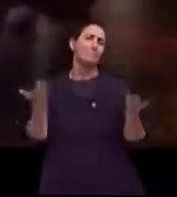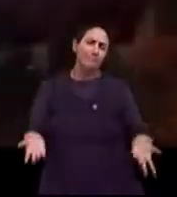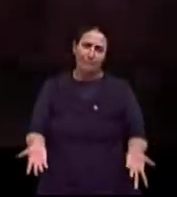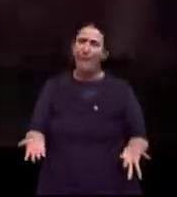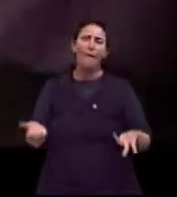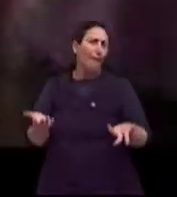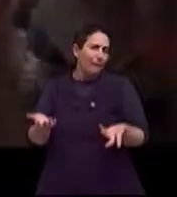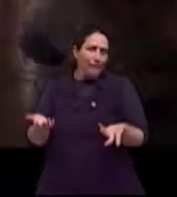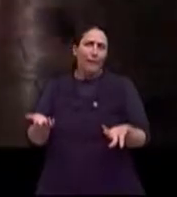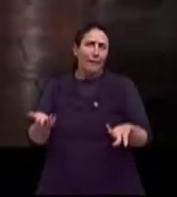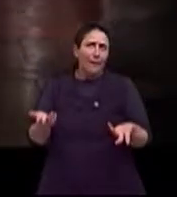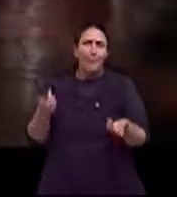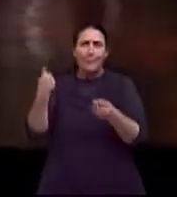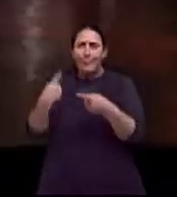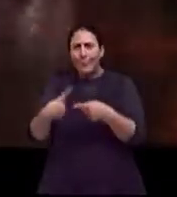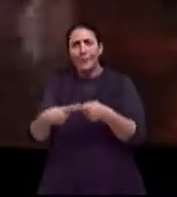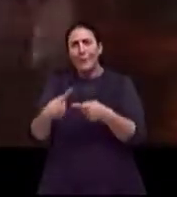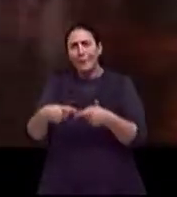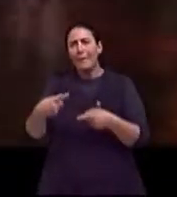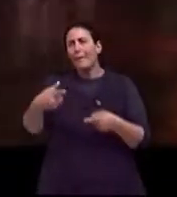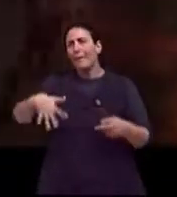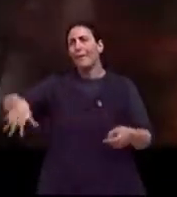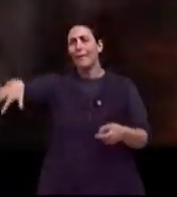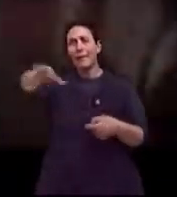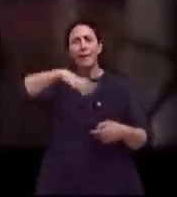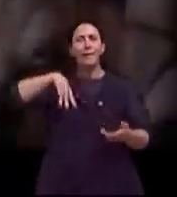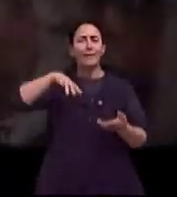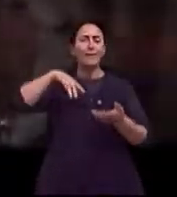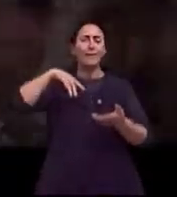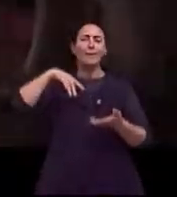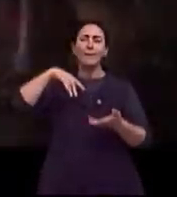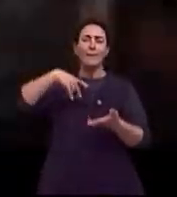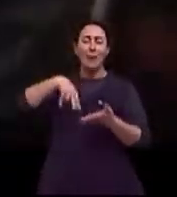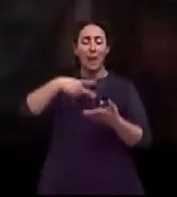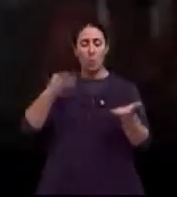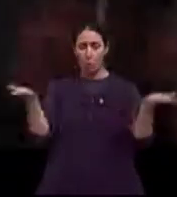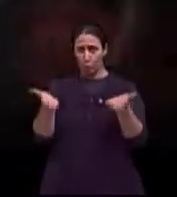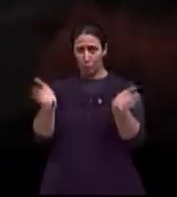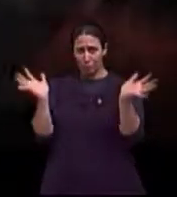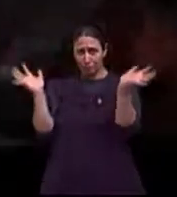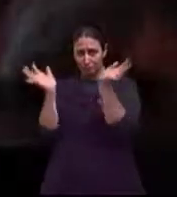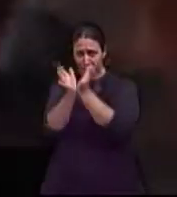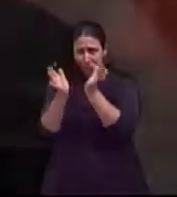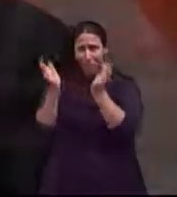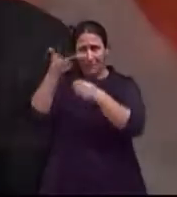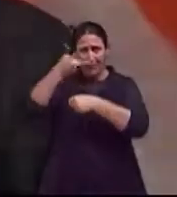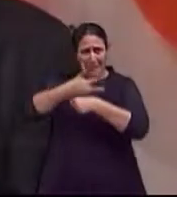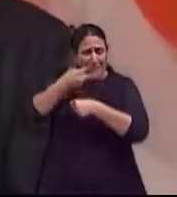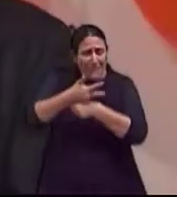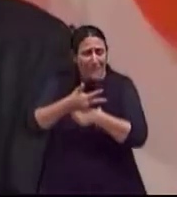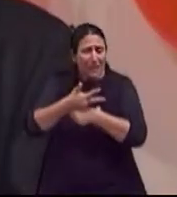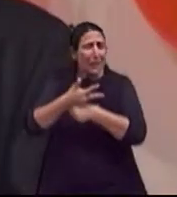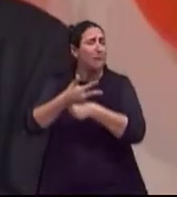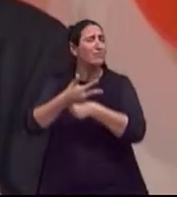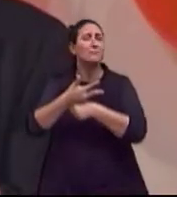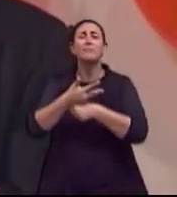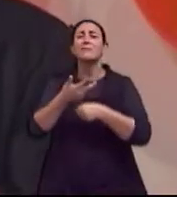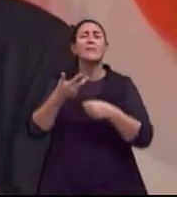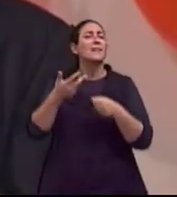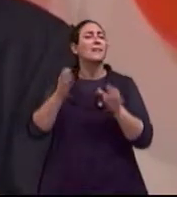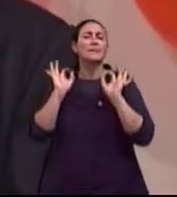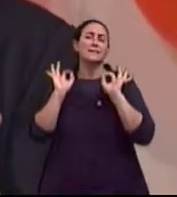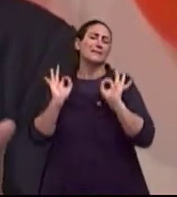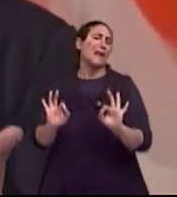as pessoas que hoje estão na terceira idade, são pessoas que provavelmente